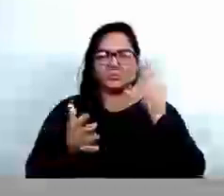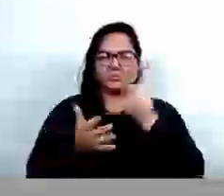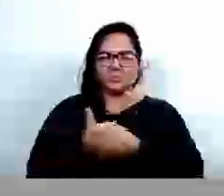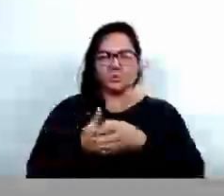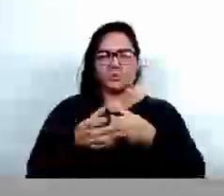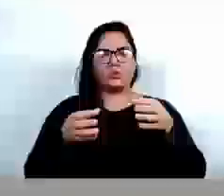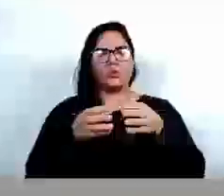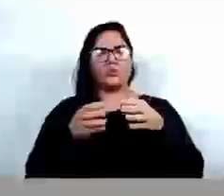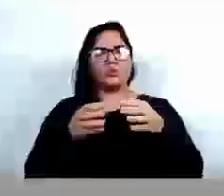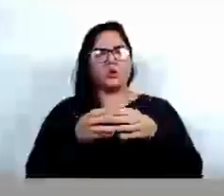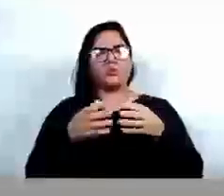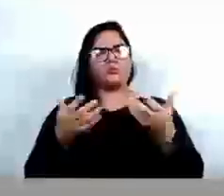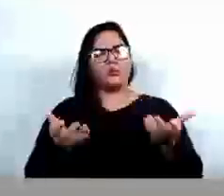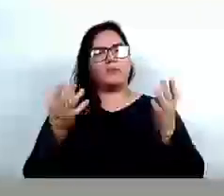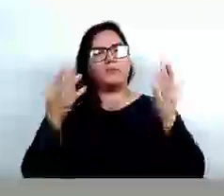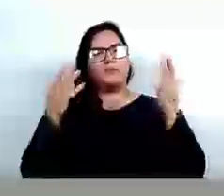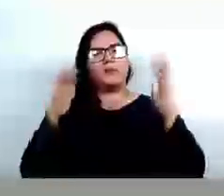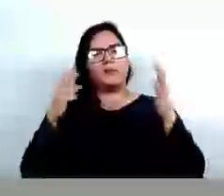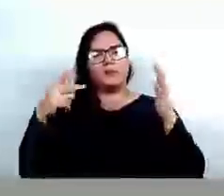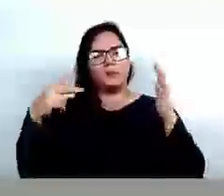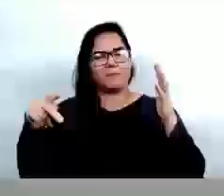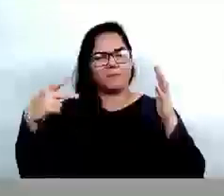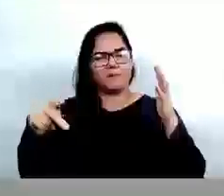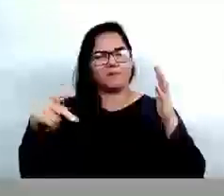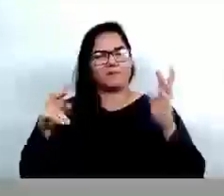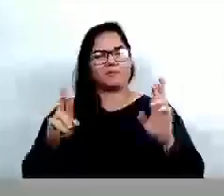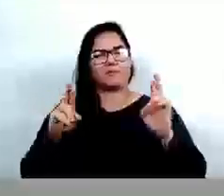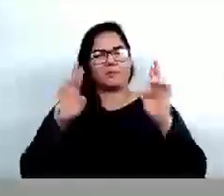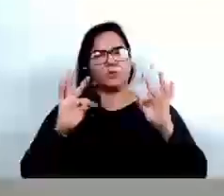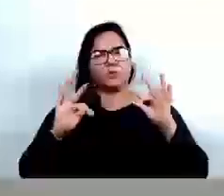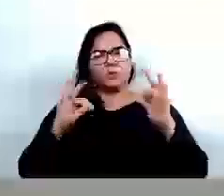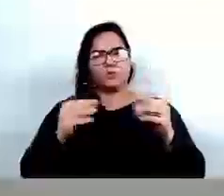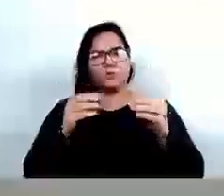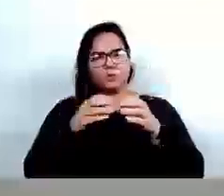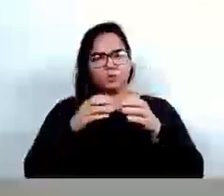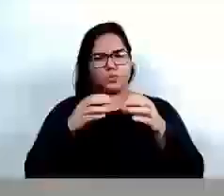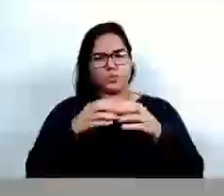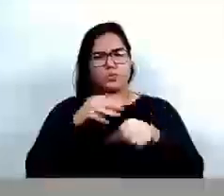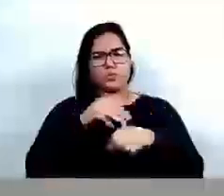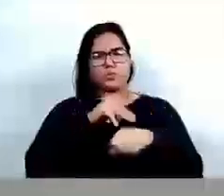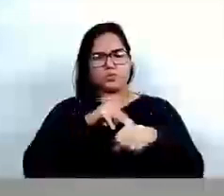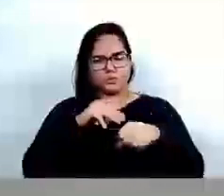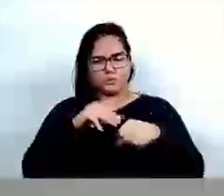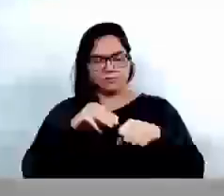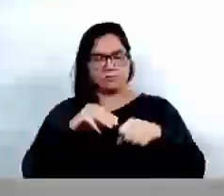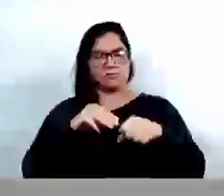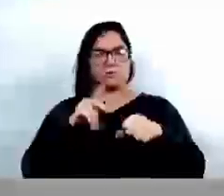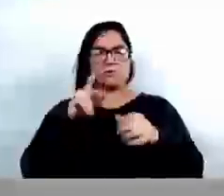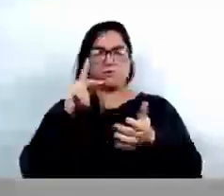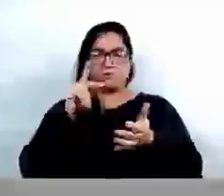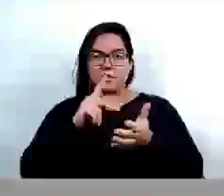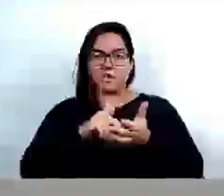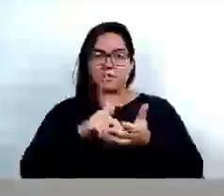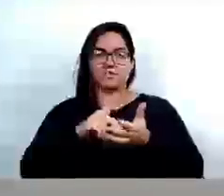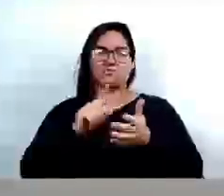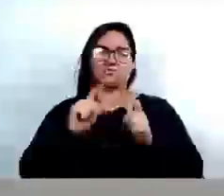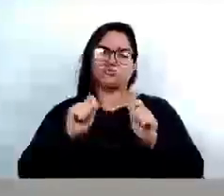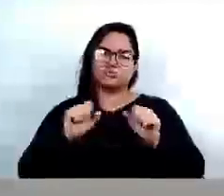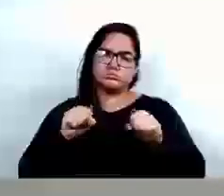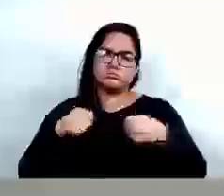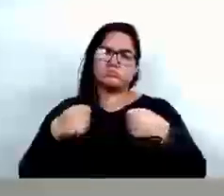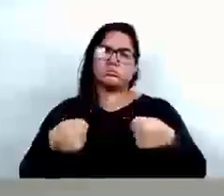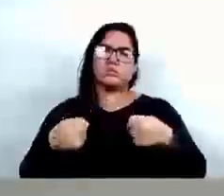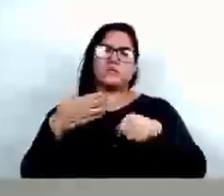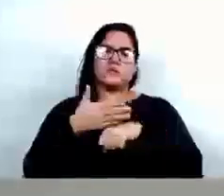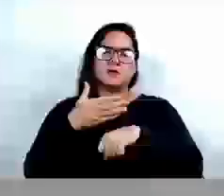Então, parabenizo a equipe, Tijuquinhas, em seu nome, todo o Executivo Municipal que, de fato, colocou, reativou a gestão participativa, que coloca a